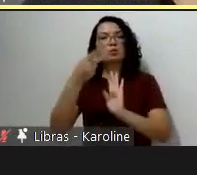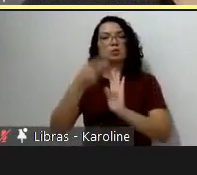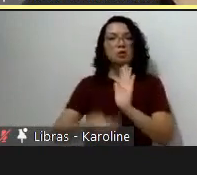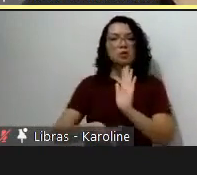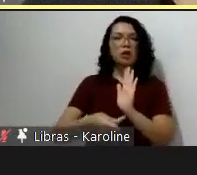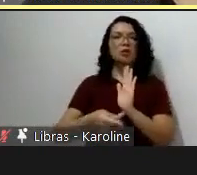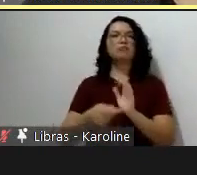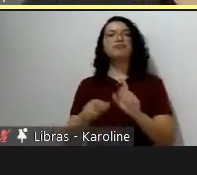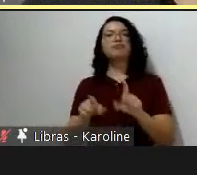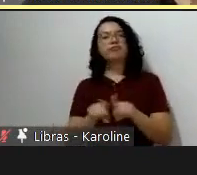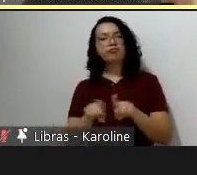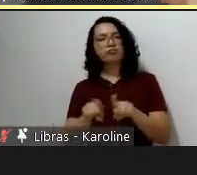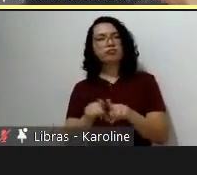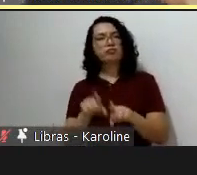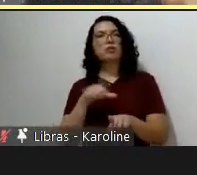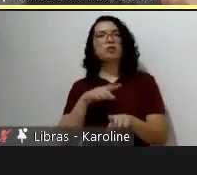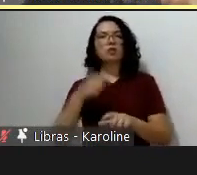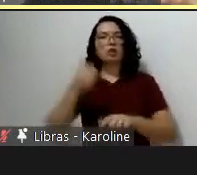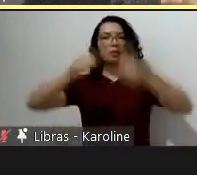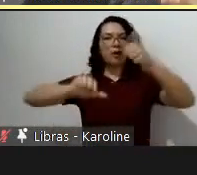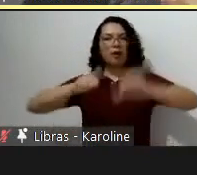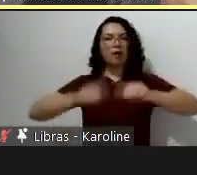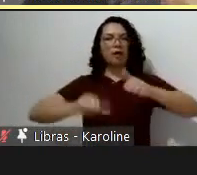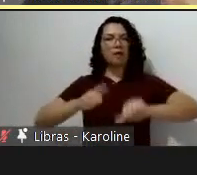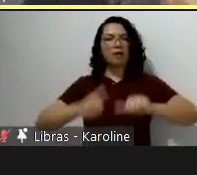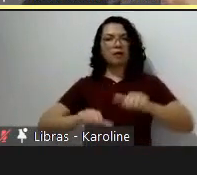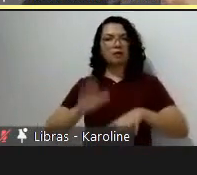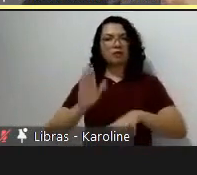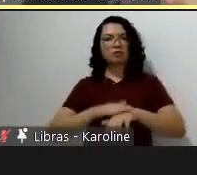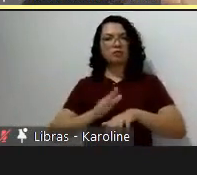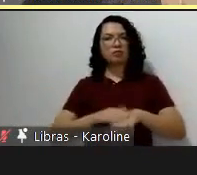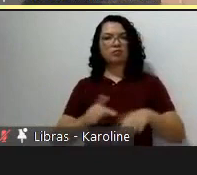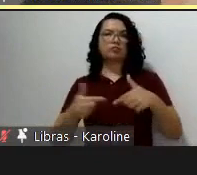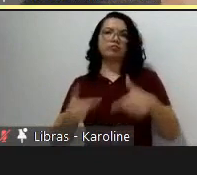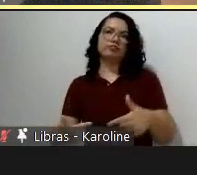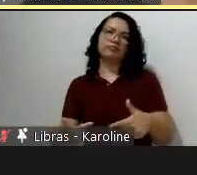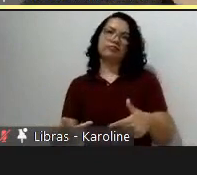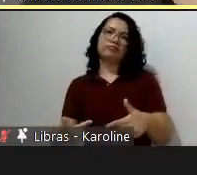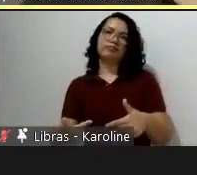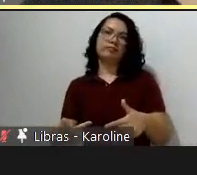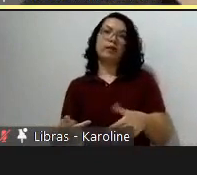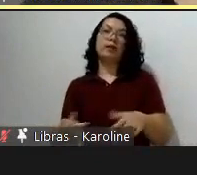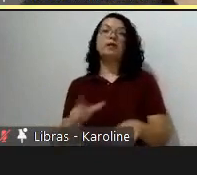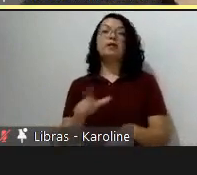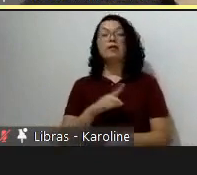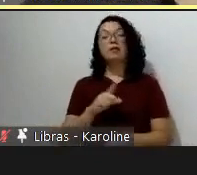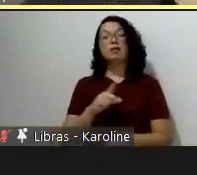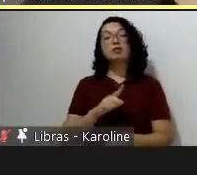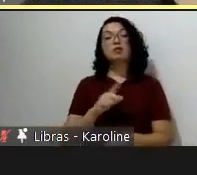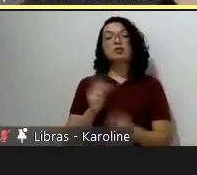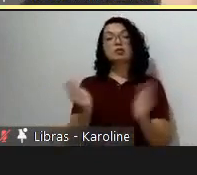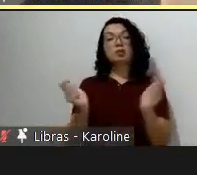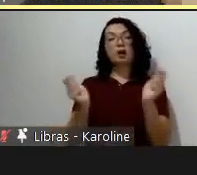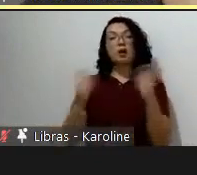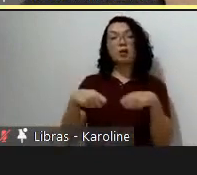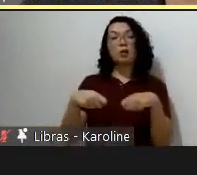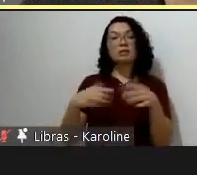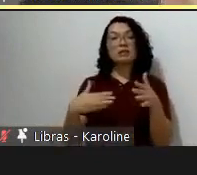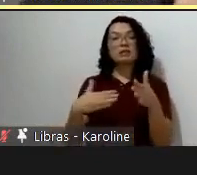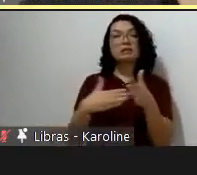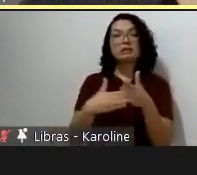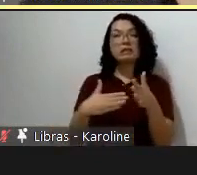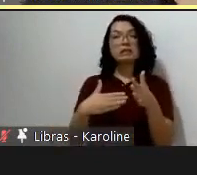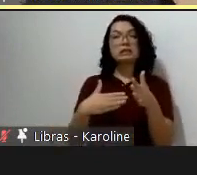certificações e, para a minha tristeza, a atividade de projeto era bastante restrita, porque não dava tempo para vencer todo esse conteúdo e ainda